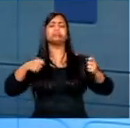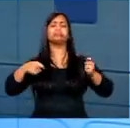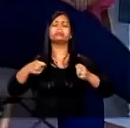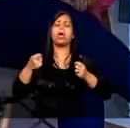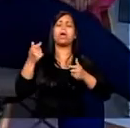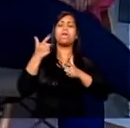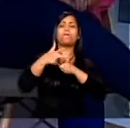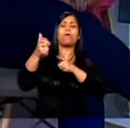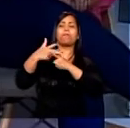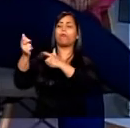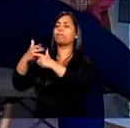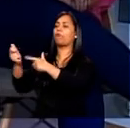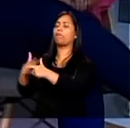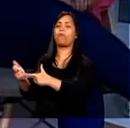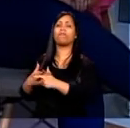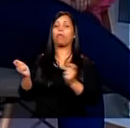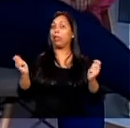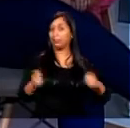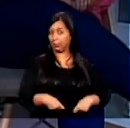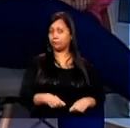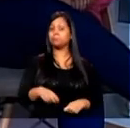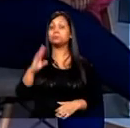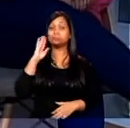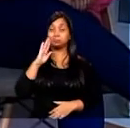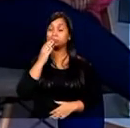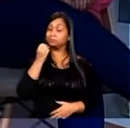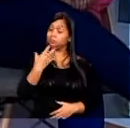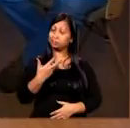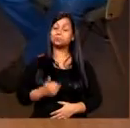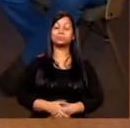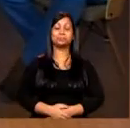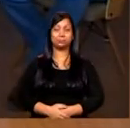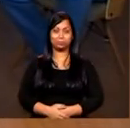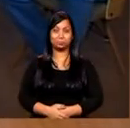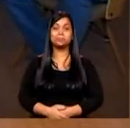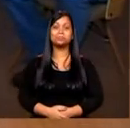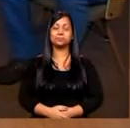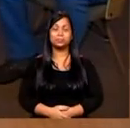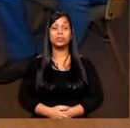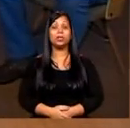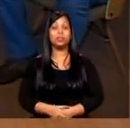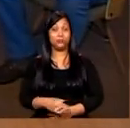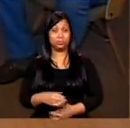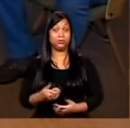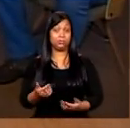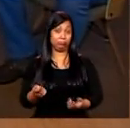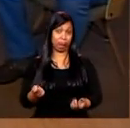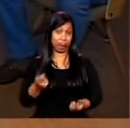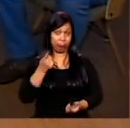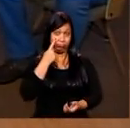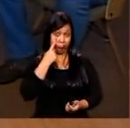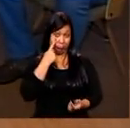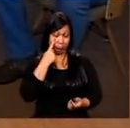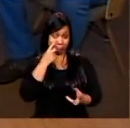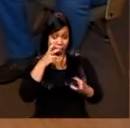conquistas, outras vitórias. Isso é muito legal. um resultado, né? Isso. Você consegue ver isso também? Sim, sim. Nós já tivemos aprovação nesse